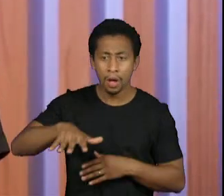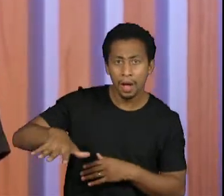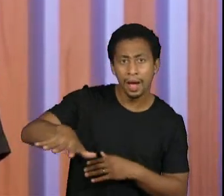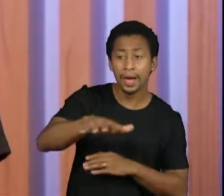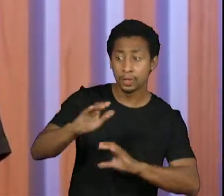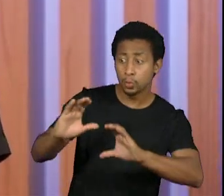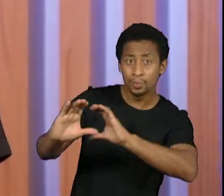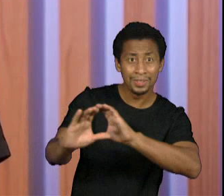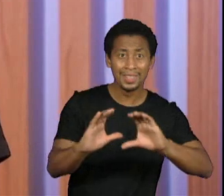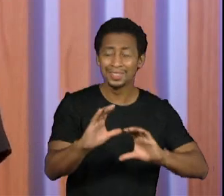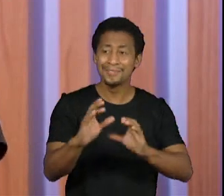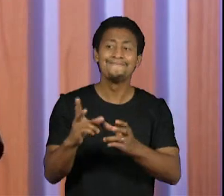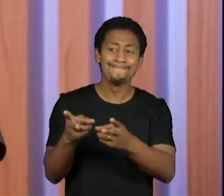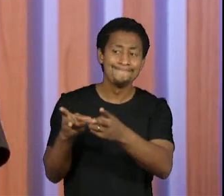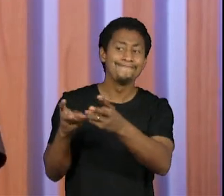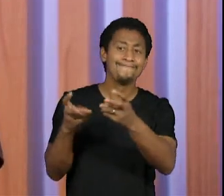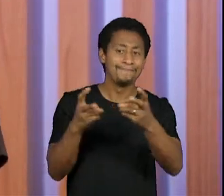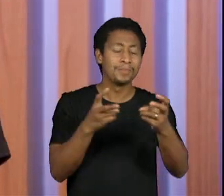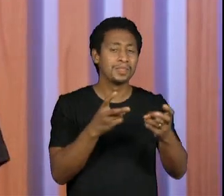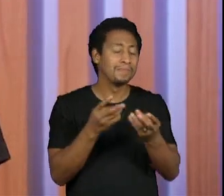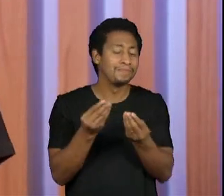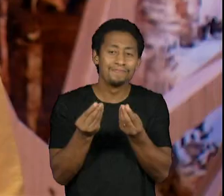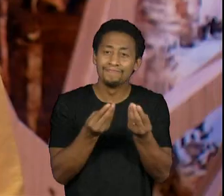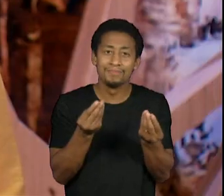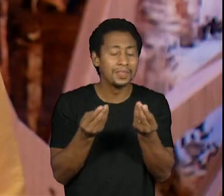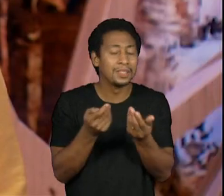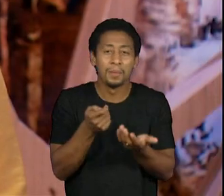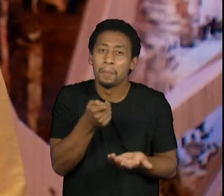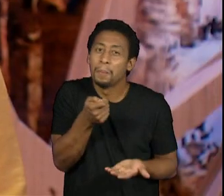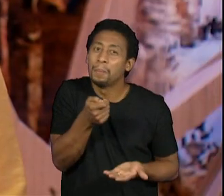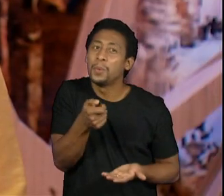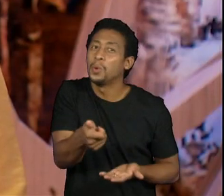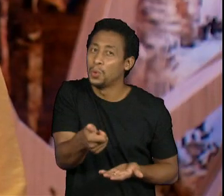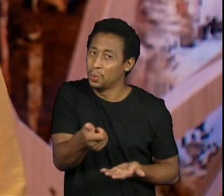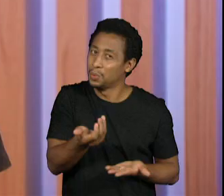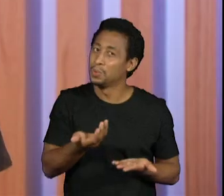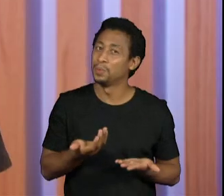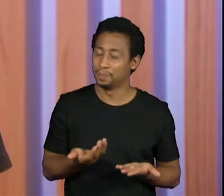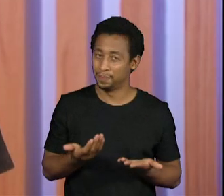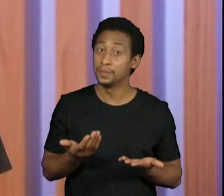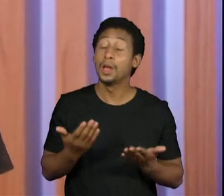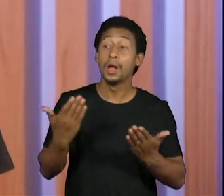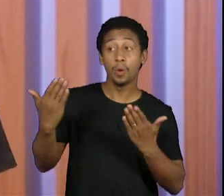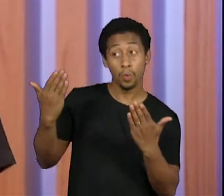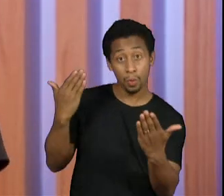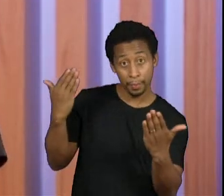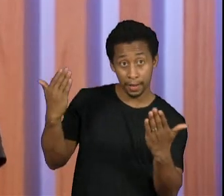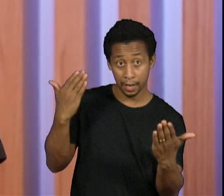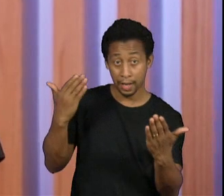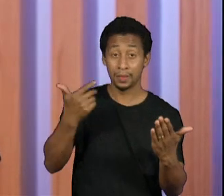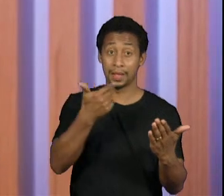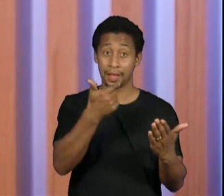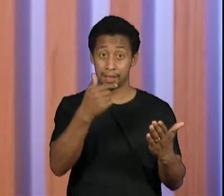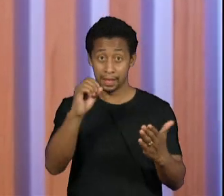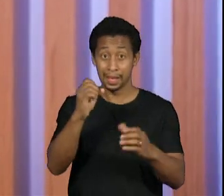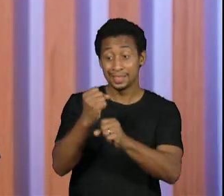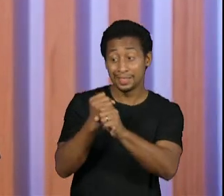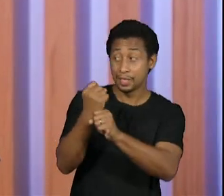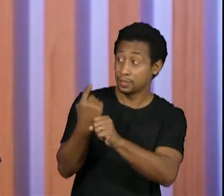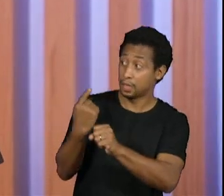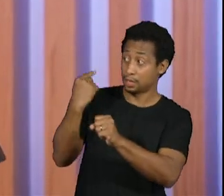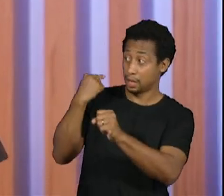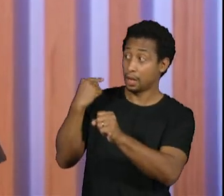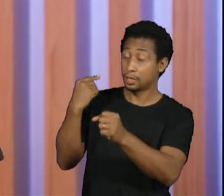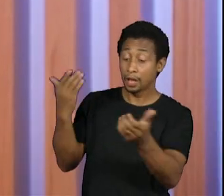é uma coisa muito residual. É muito mais do que a gente tinha num cenário de 10 anos atrás, mas ainda é algo muito